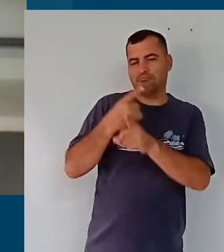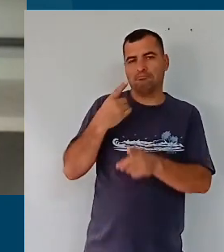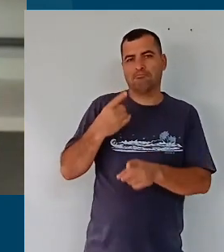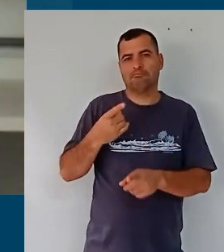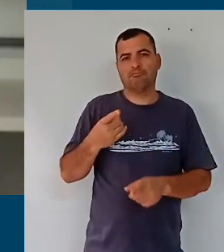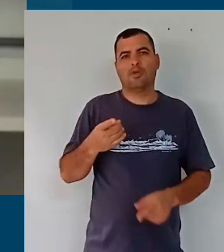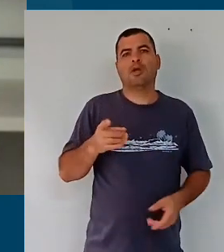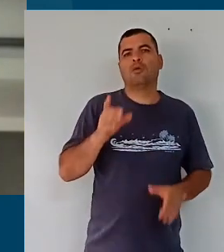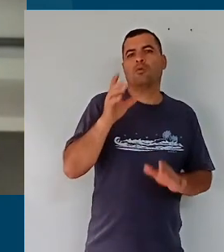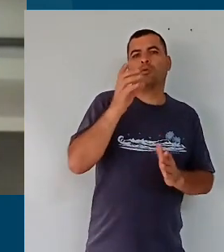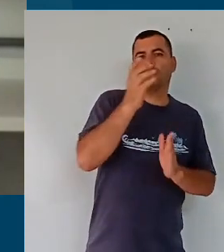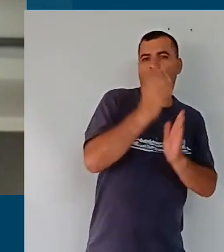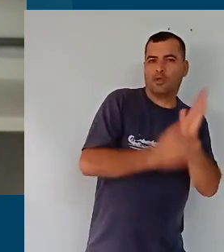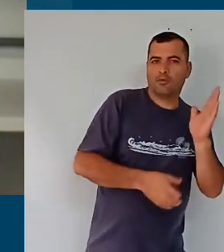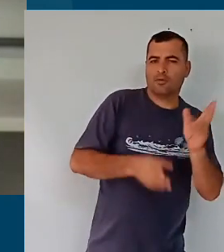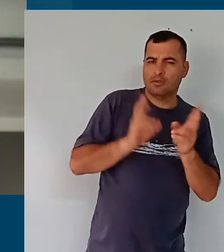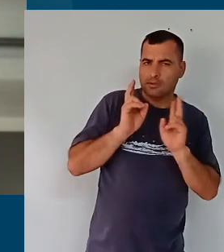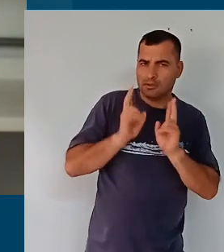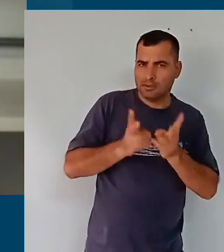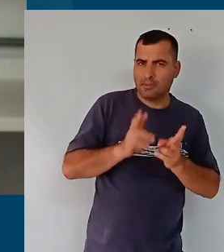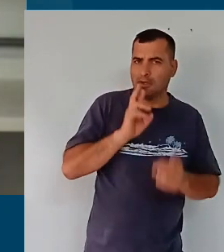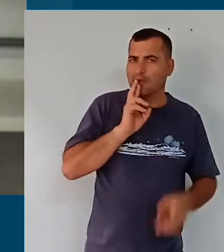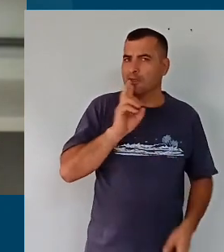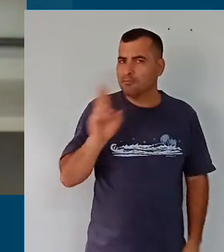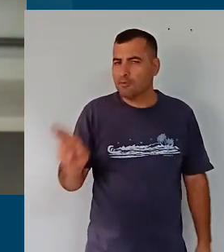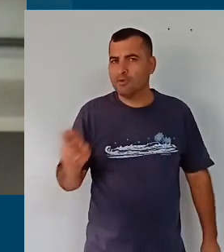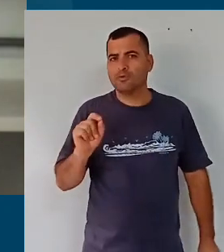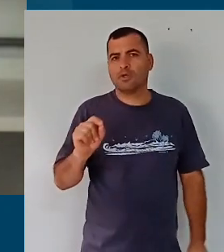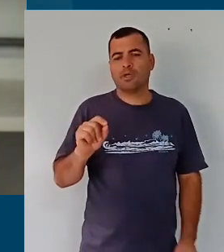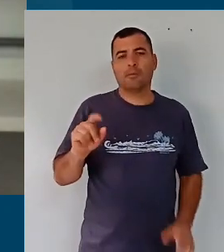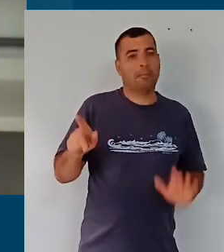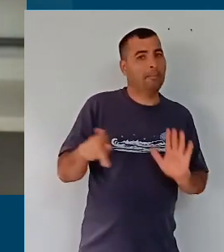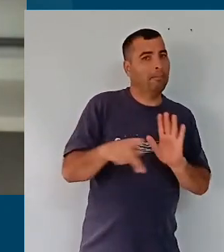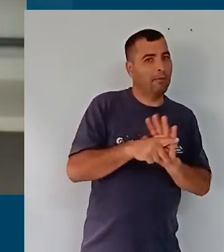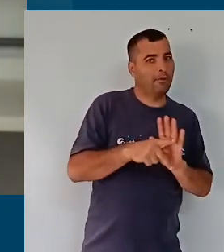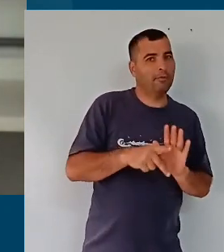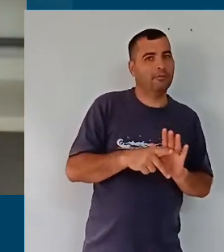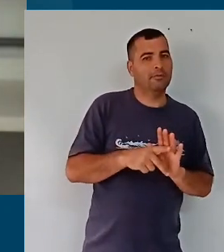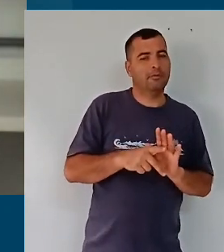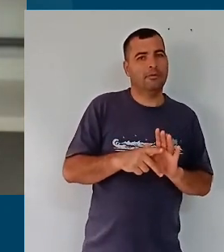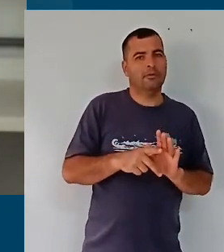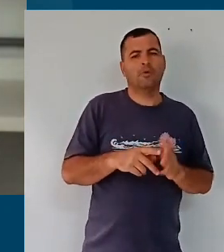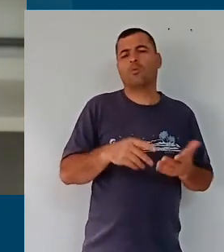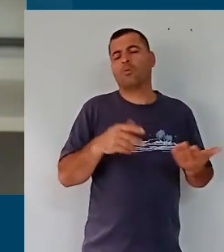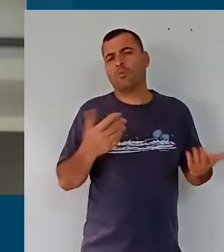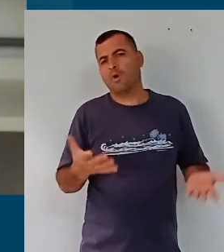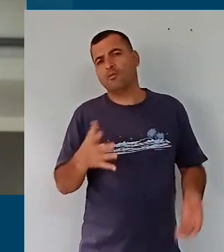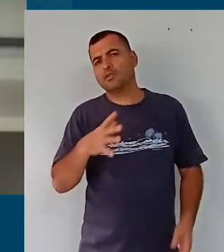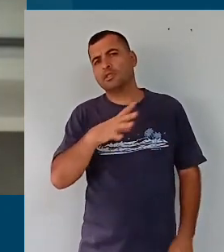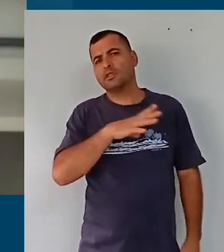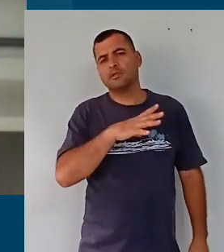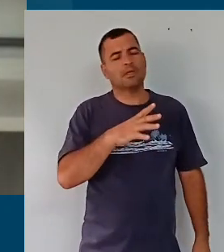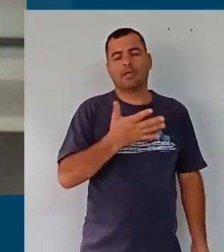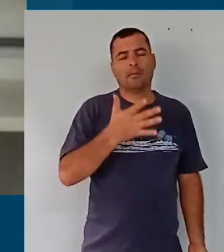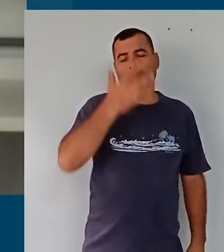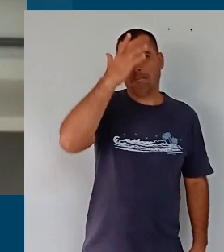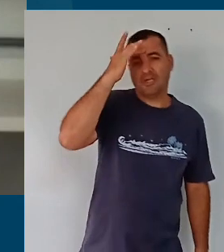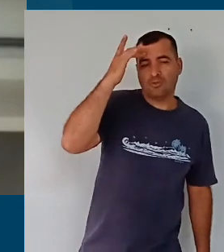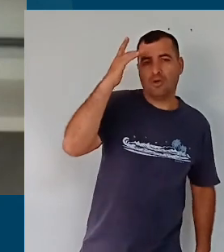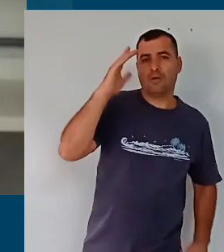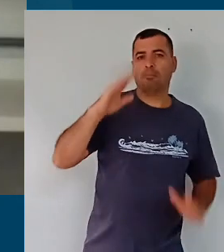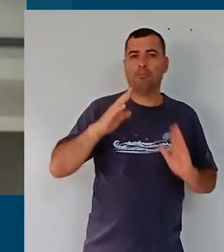o currículo deve sempre responder, o currículo próprio, que tipo de cidadão